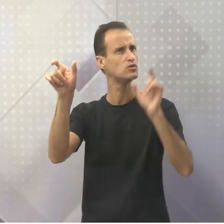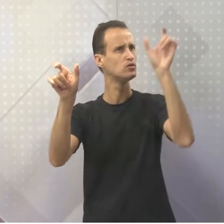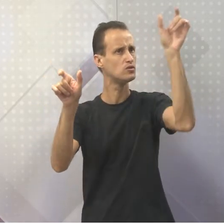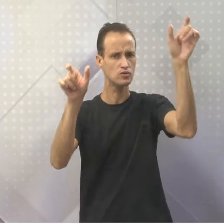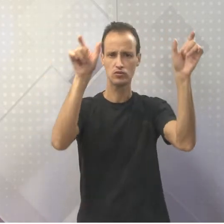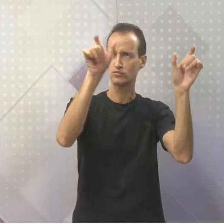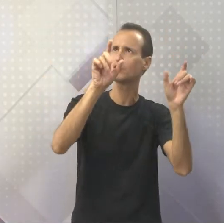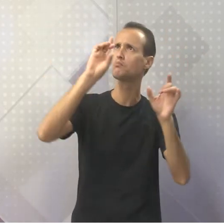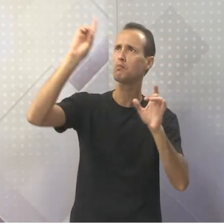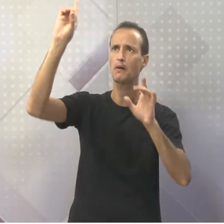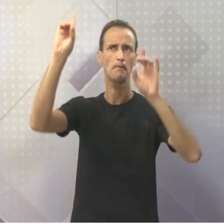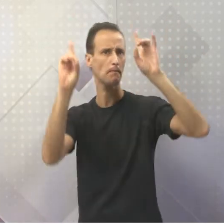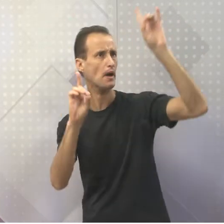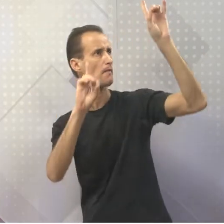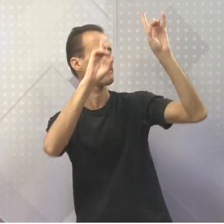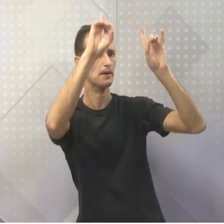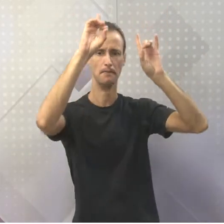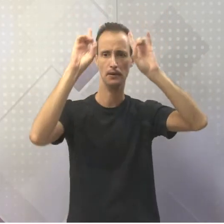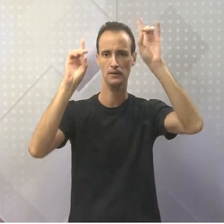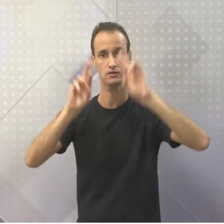deus diferente.